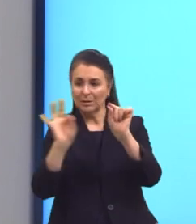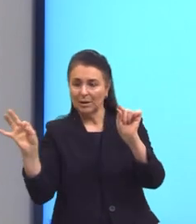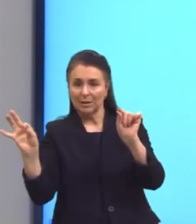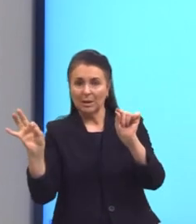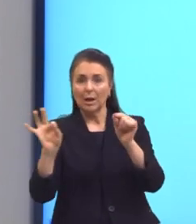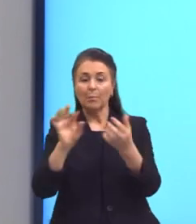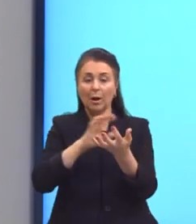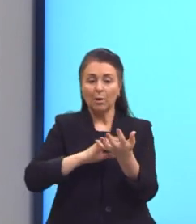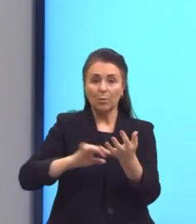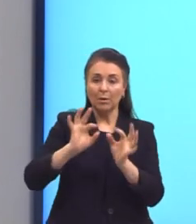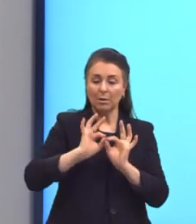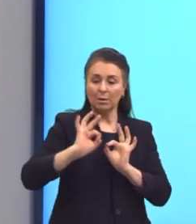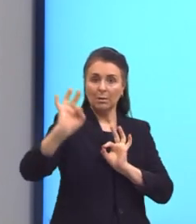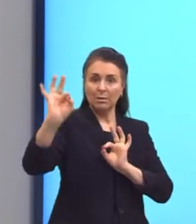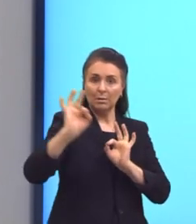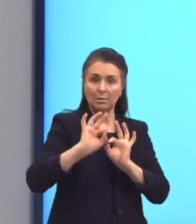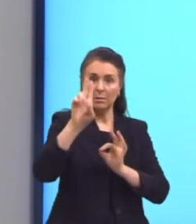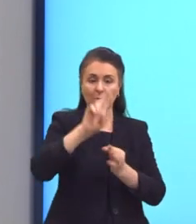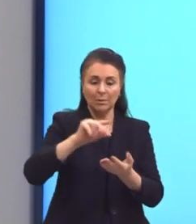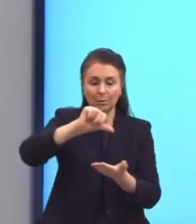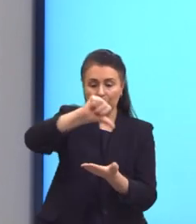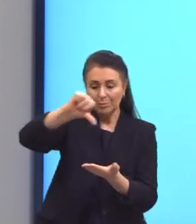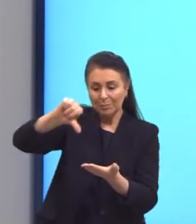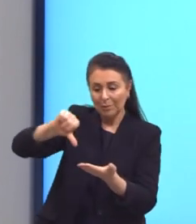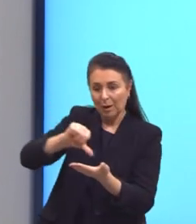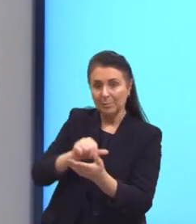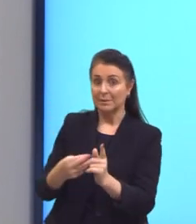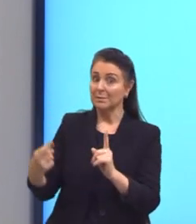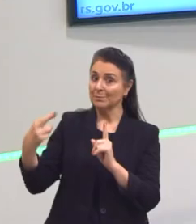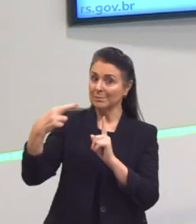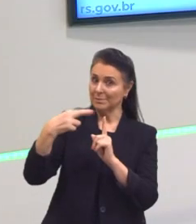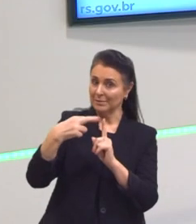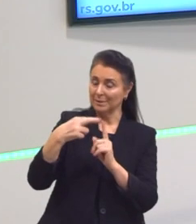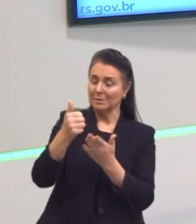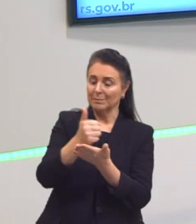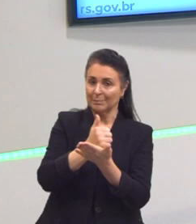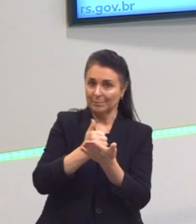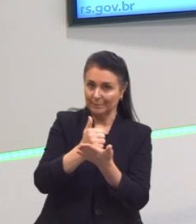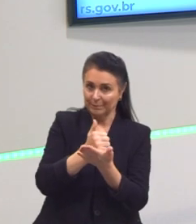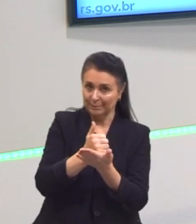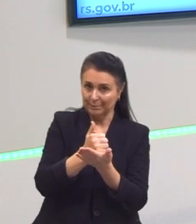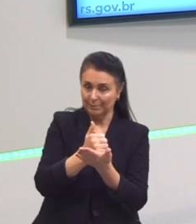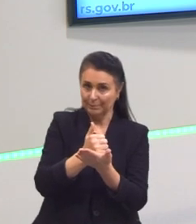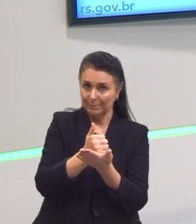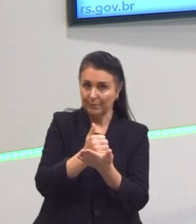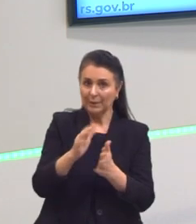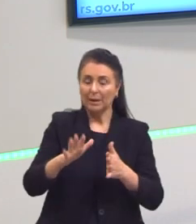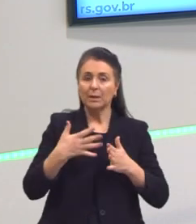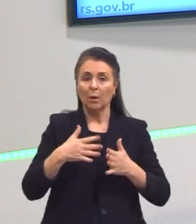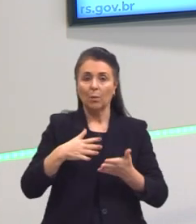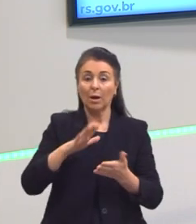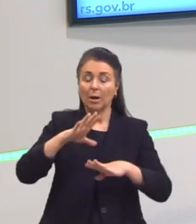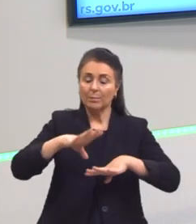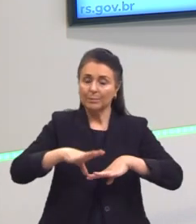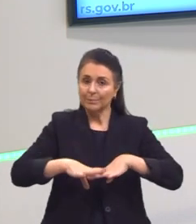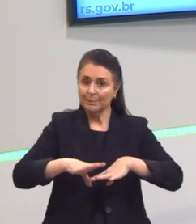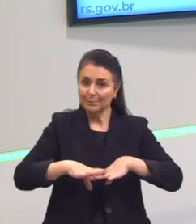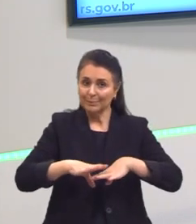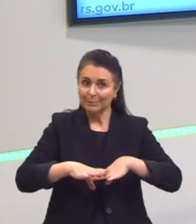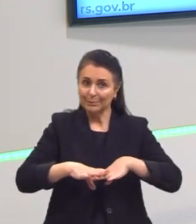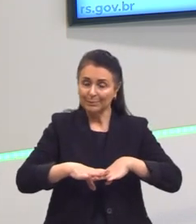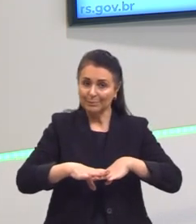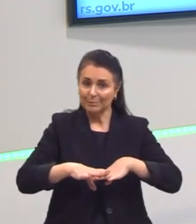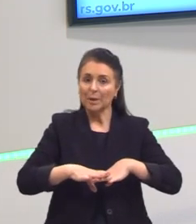distâncias através de mapas referenciais. Então, assim, gente, a matemática, ela